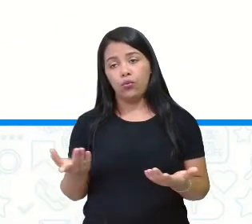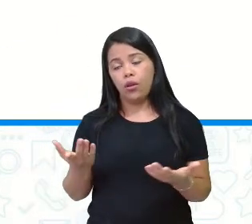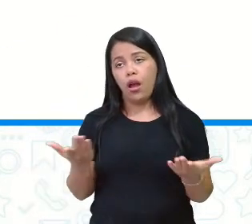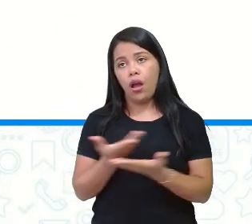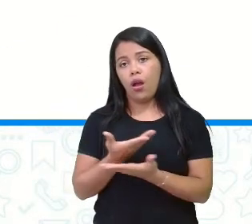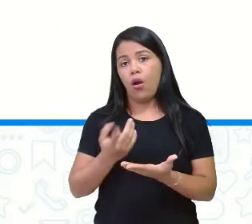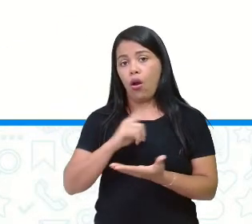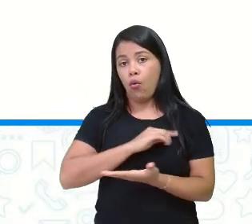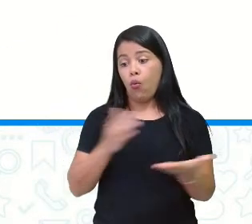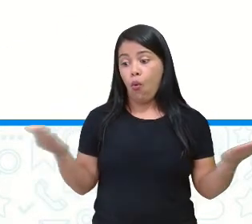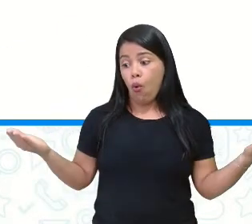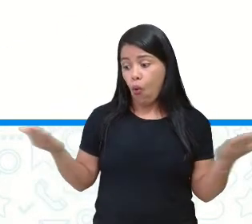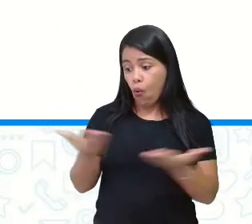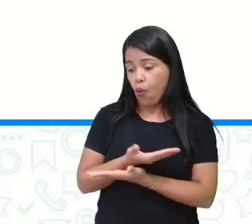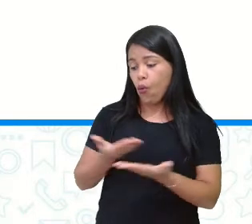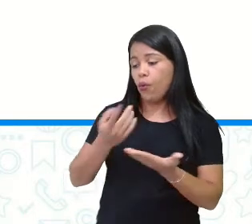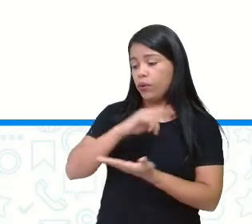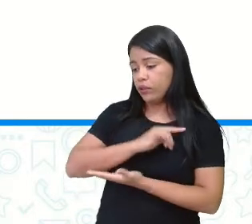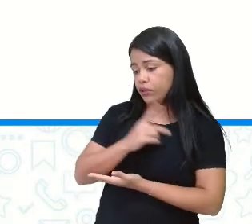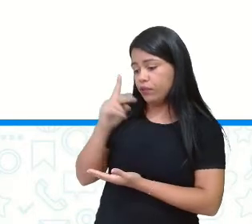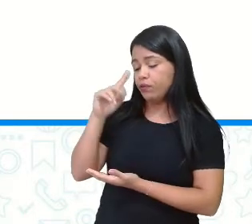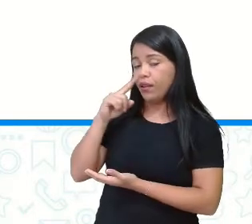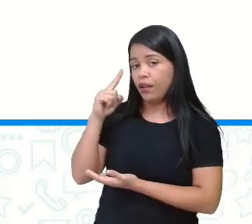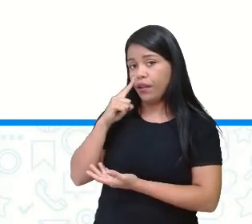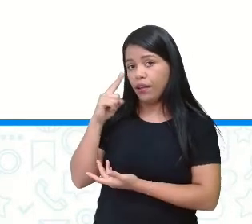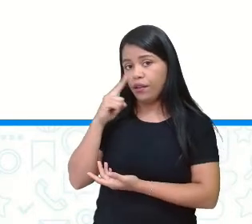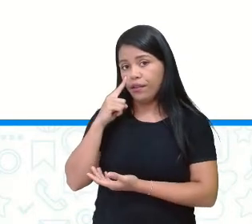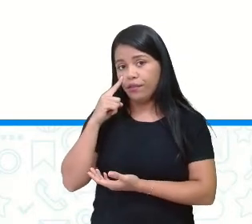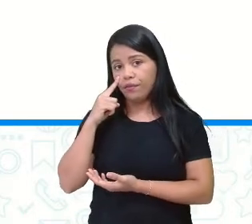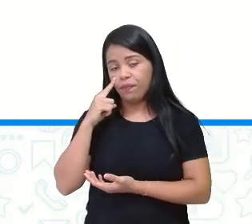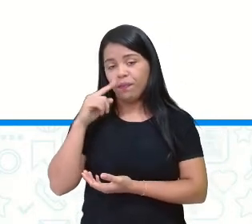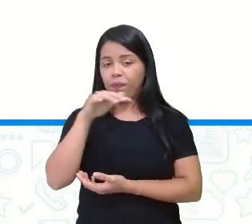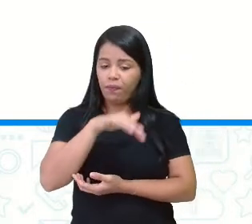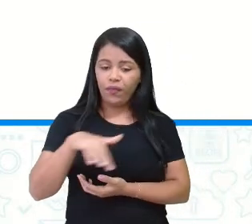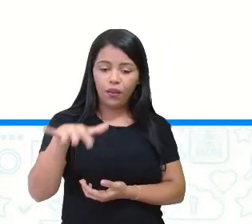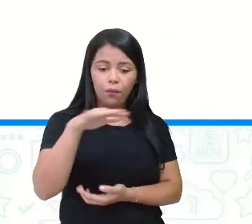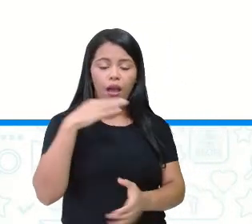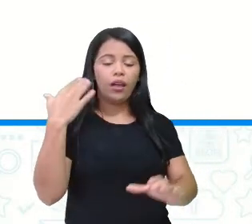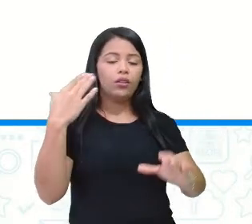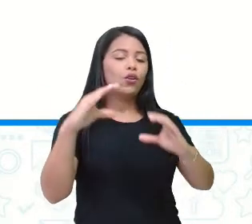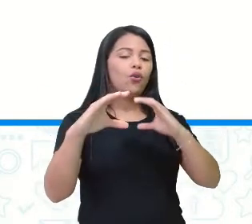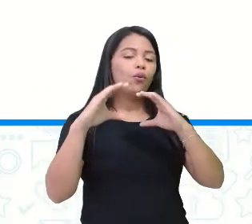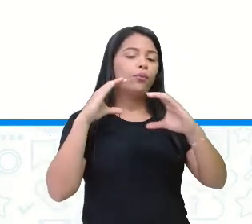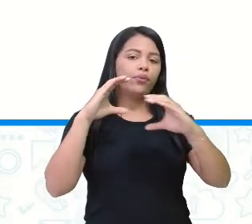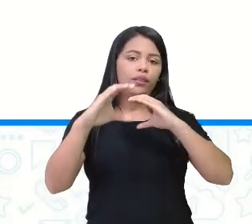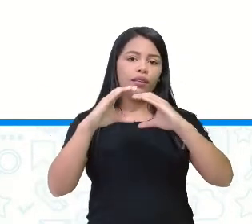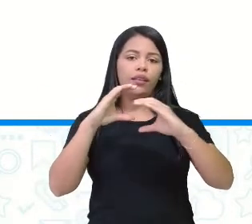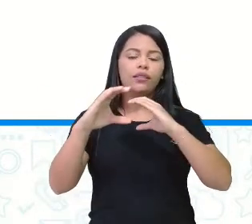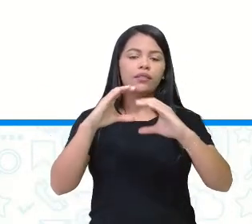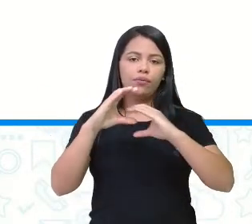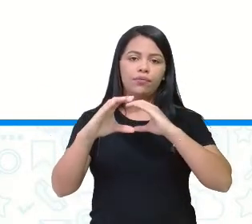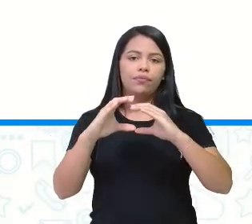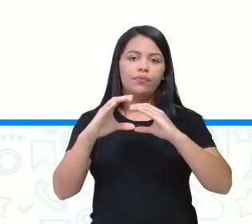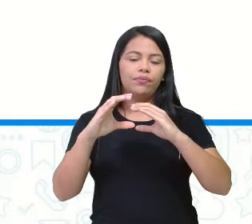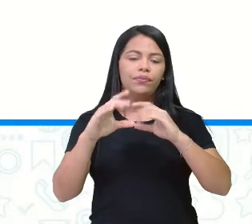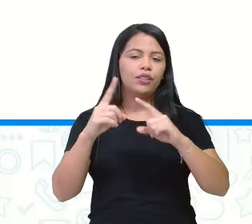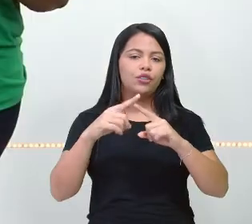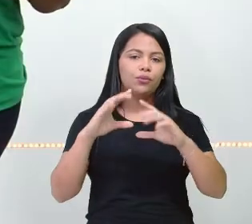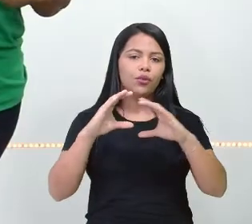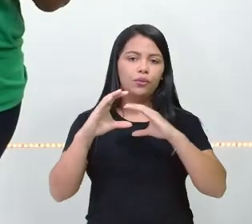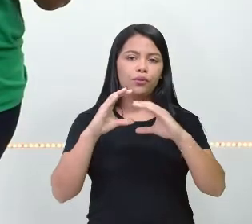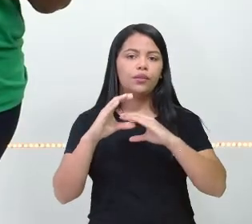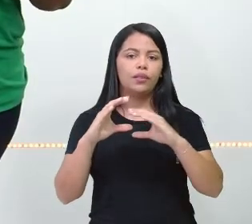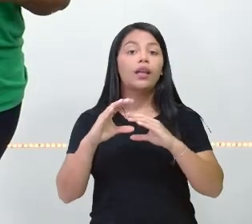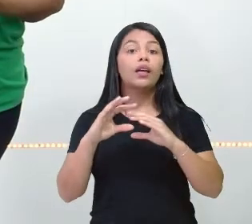agora, vamos falar de quê? De meios de comunicação. Que também é importantíssimo, porque todo mundo